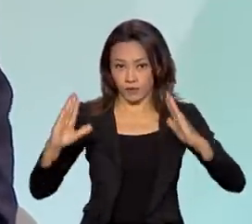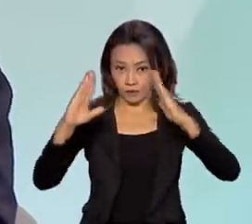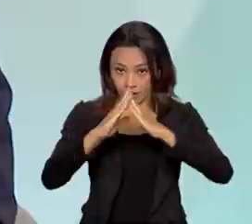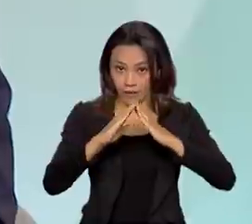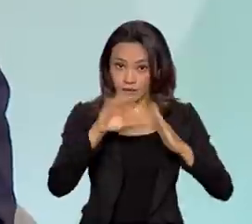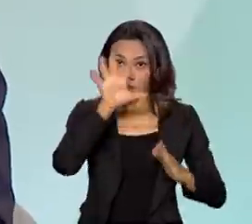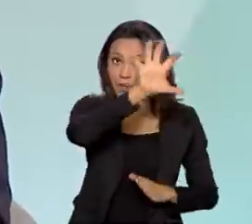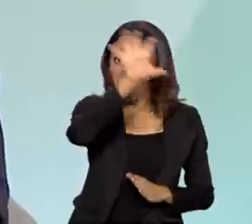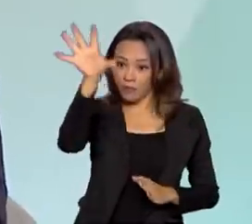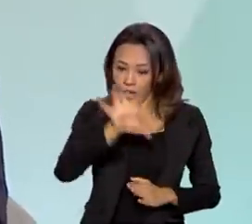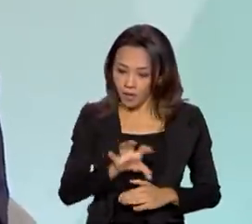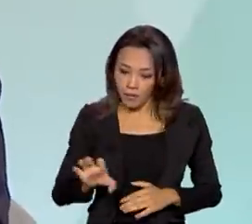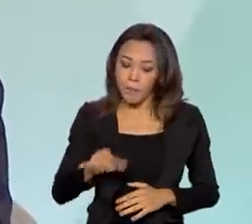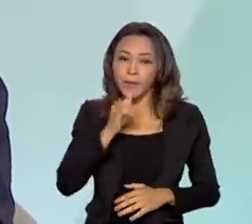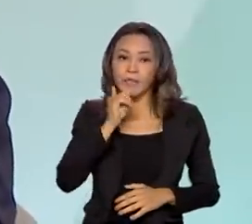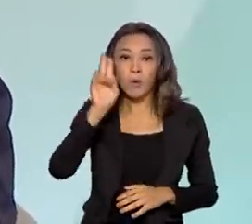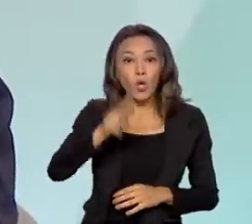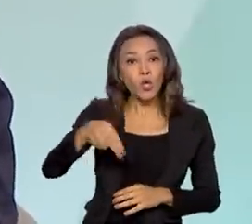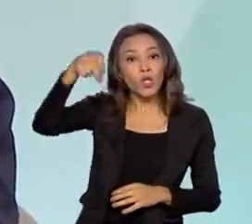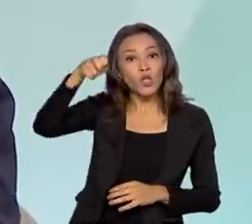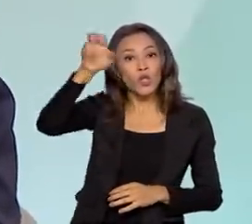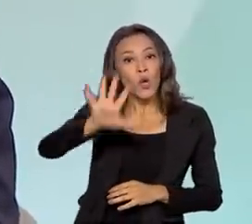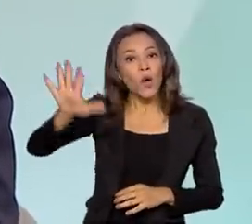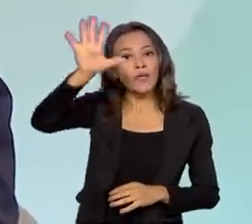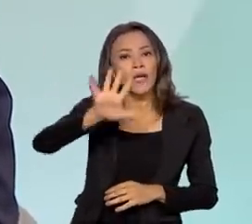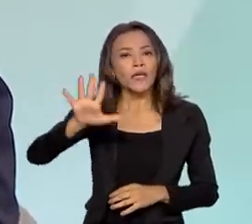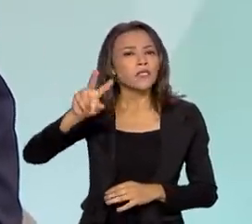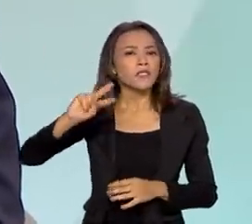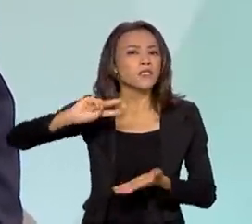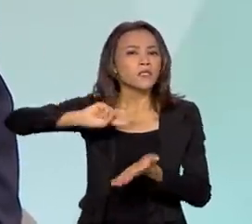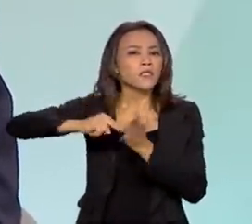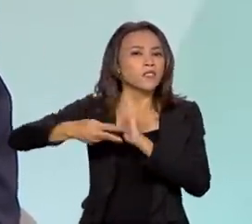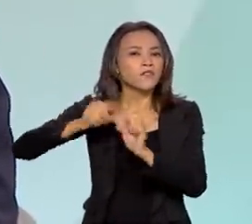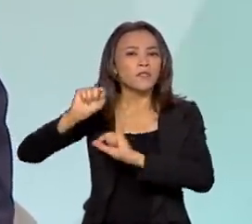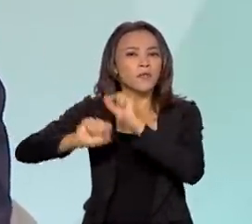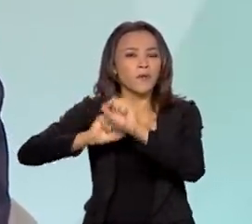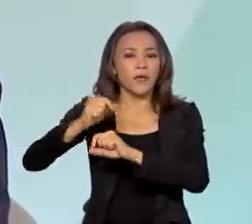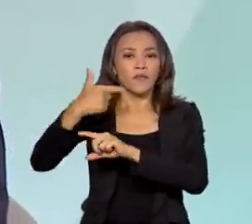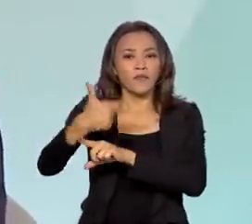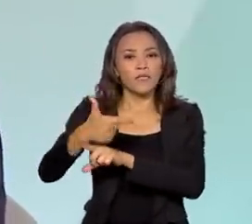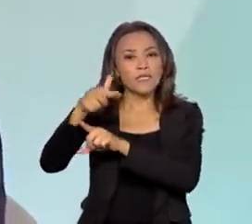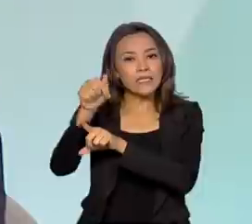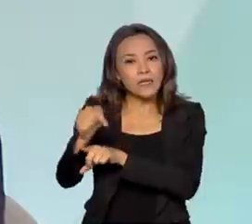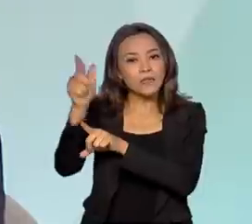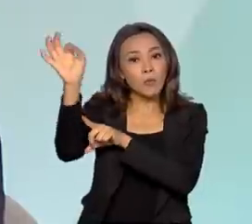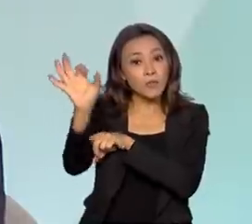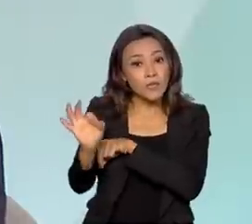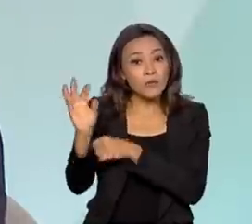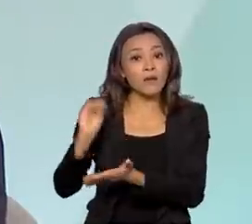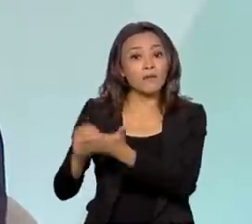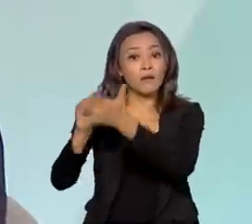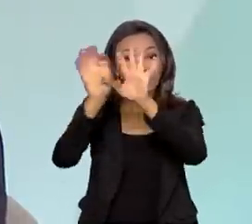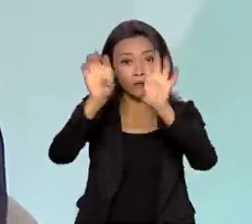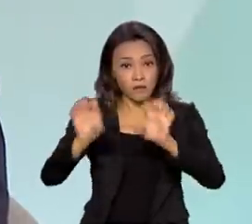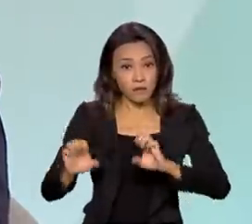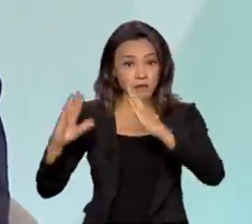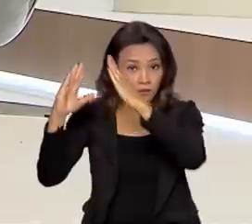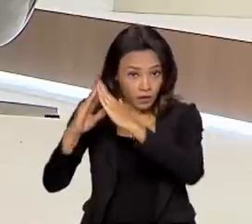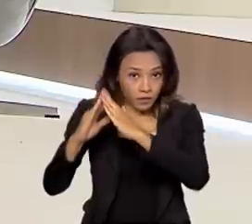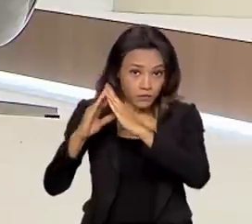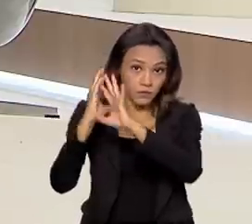Os estados do Nordeste representam aproximadamente 27% do déficit total.